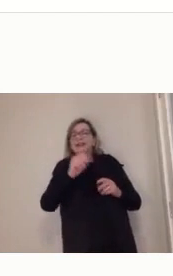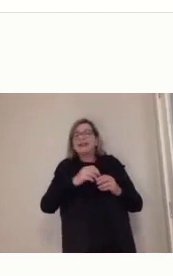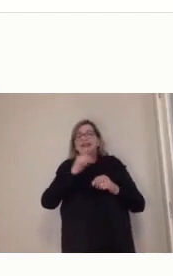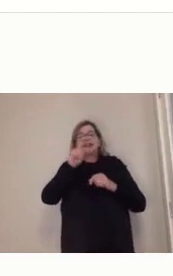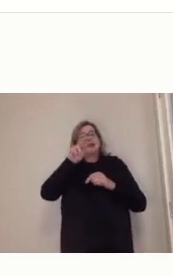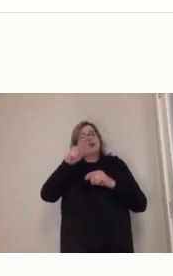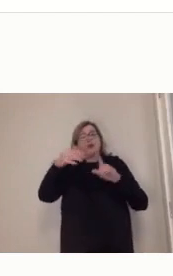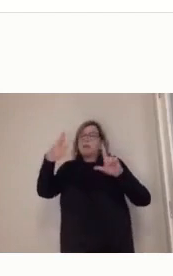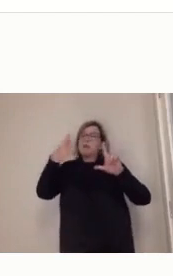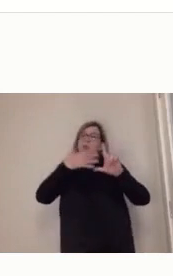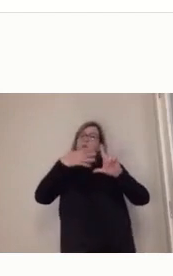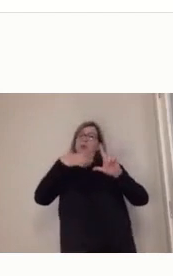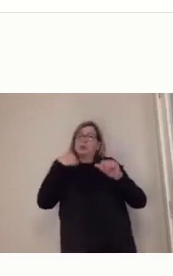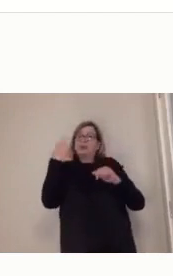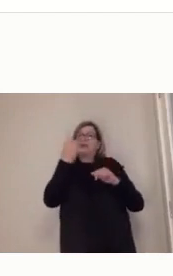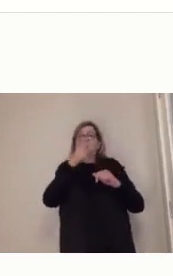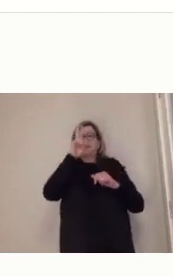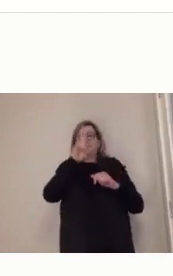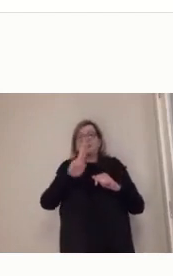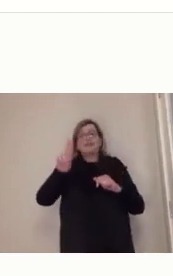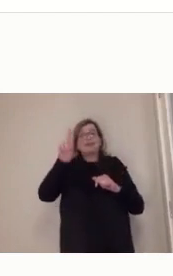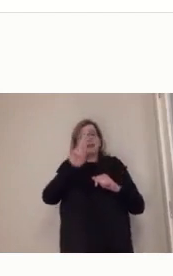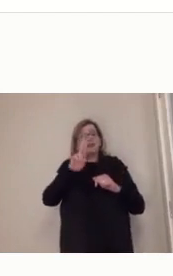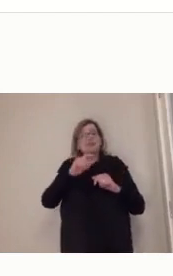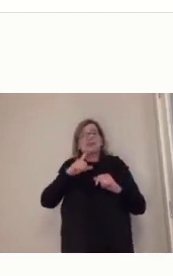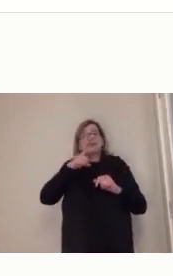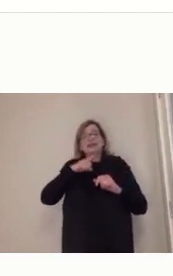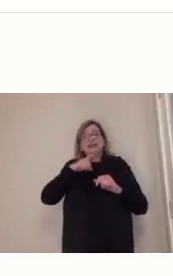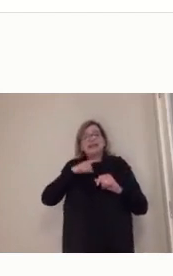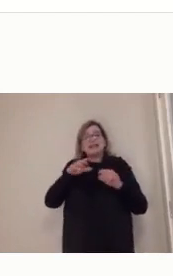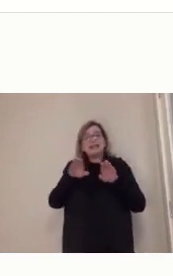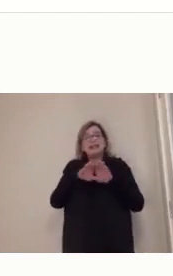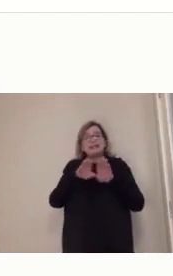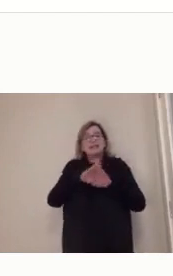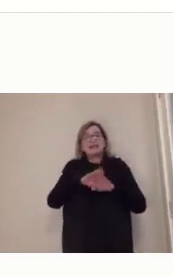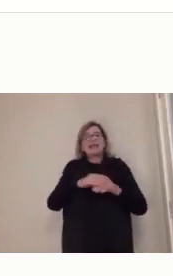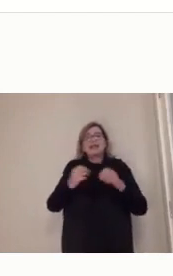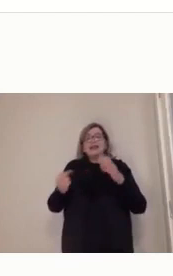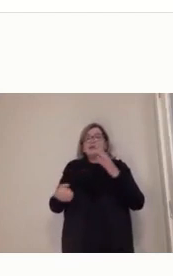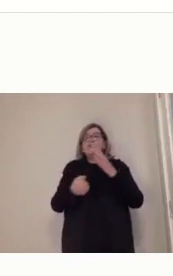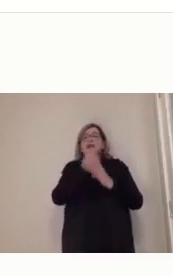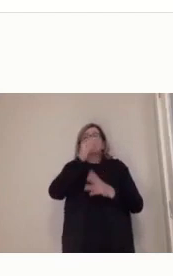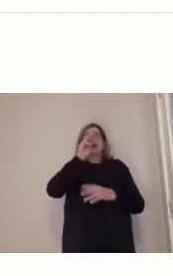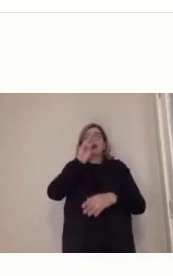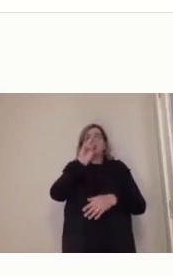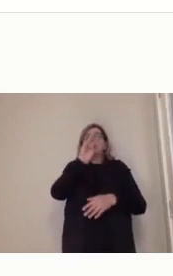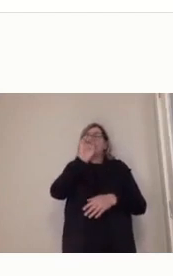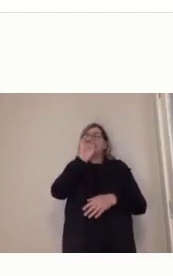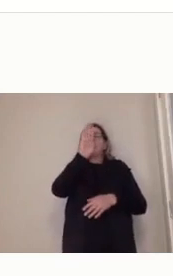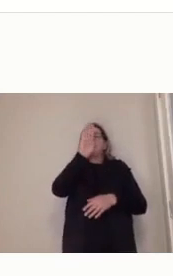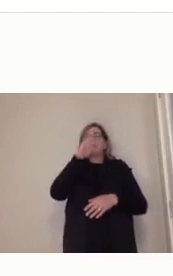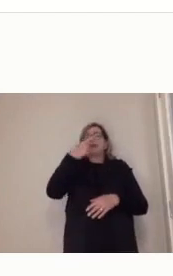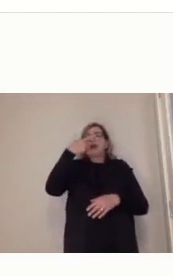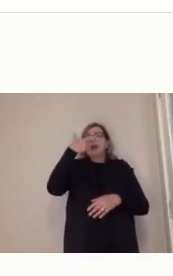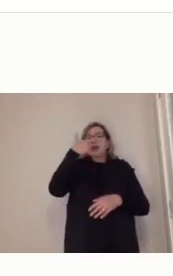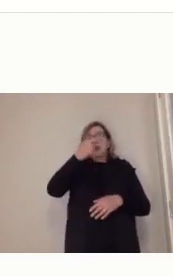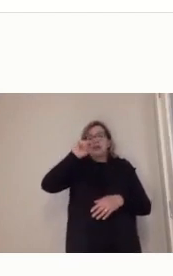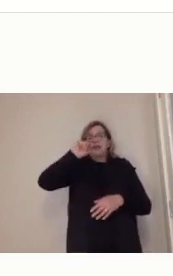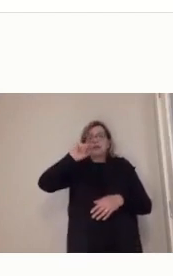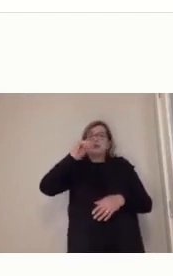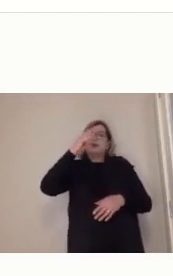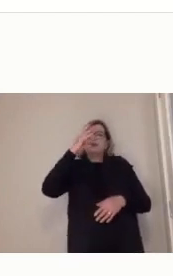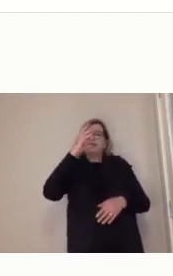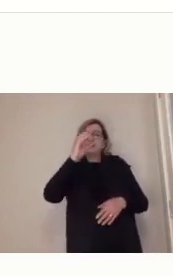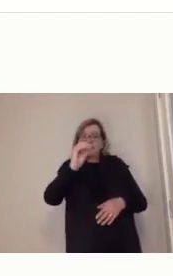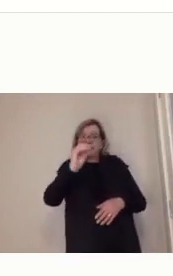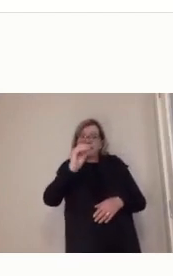esse movimento acontecesse, né? Que essa web inteligente começasse a funcionar, que os ambientes virtuais de aprendizagem surgisse, tá?